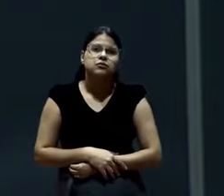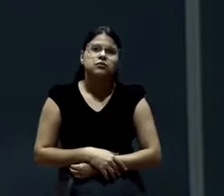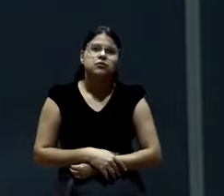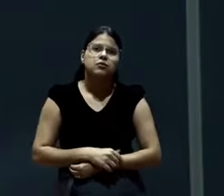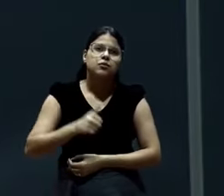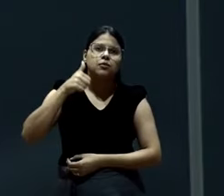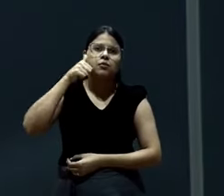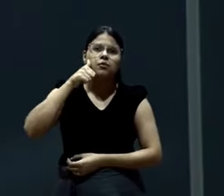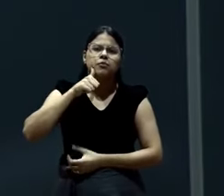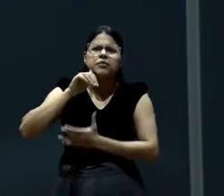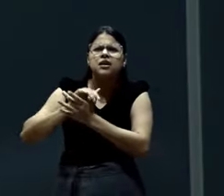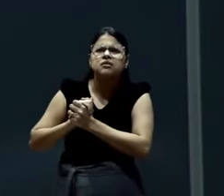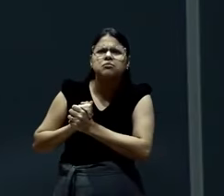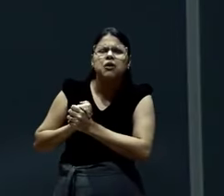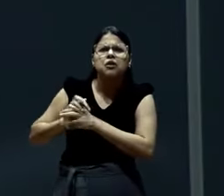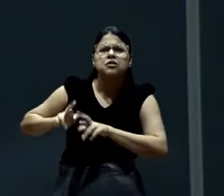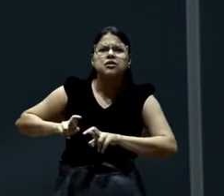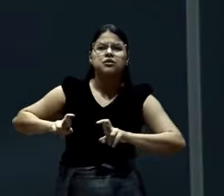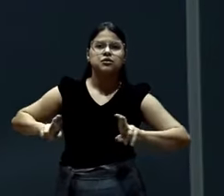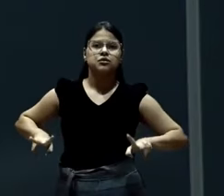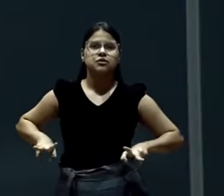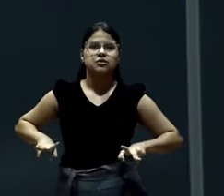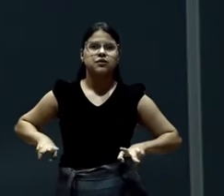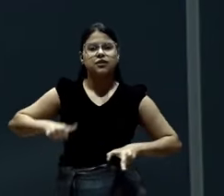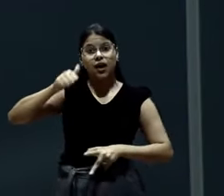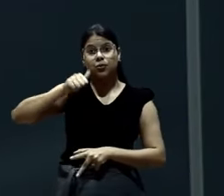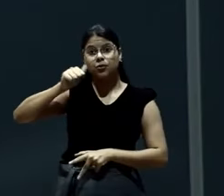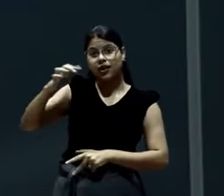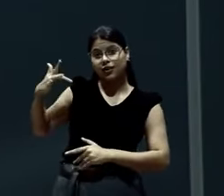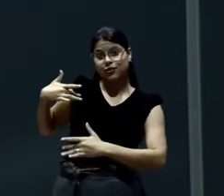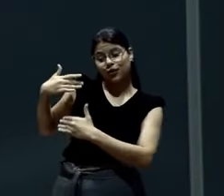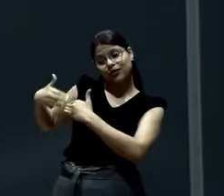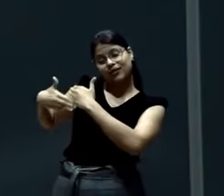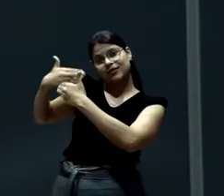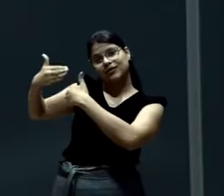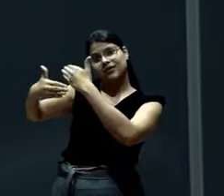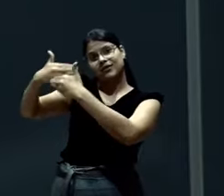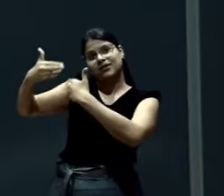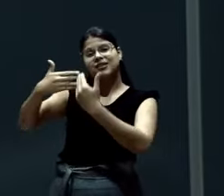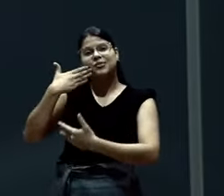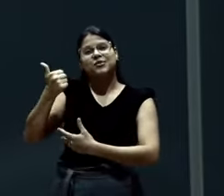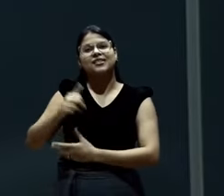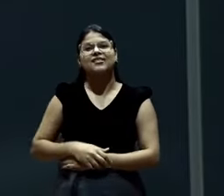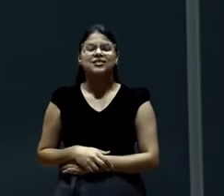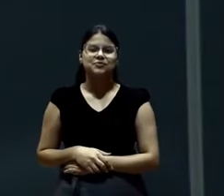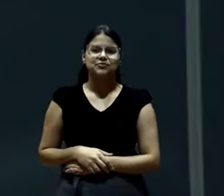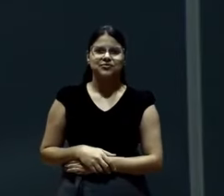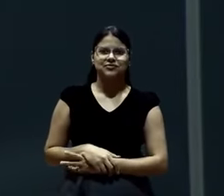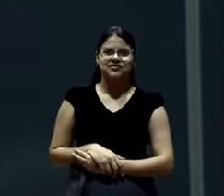Tinha alguma coisa um pouco diferente. As mulheres melhoram a gente, né? Quando é para piorar também. Deus nos ajude.